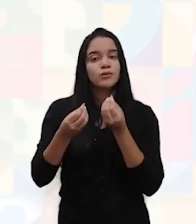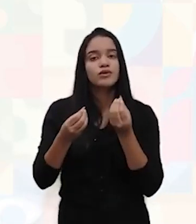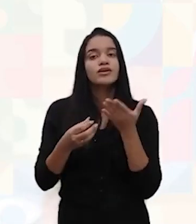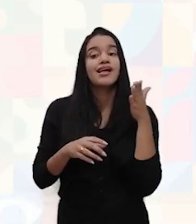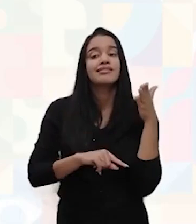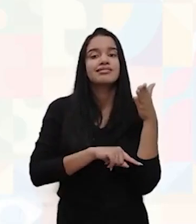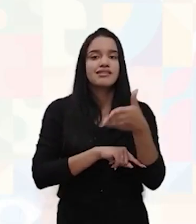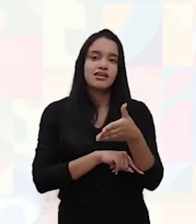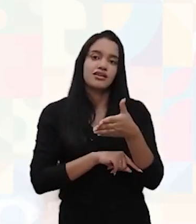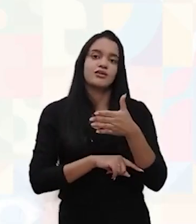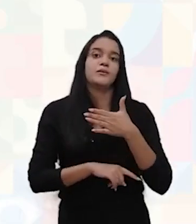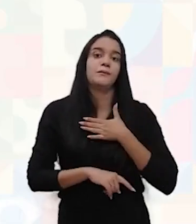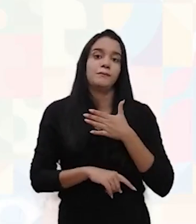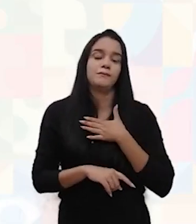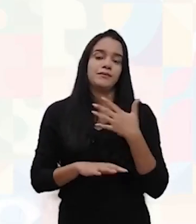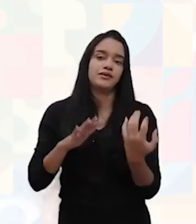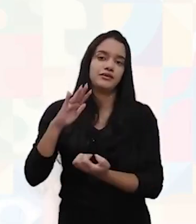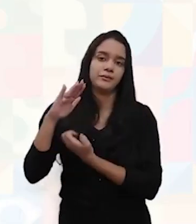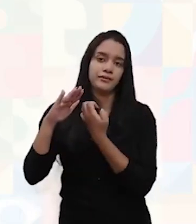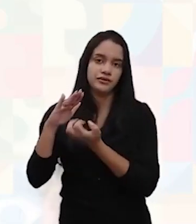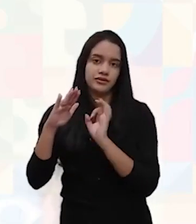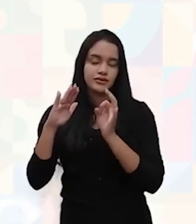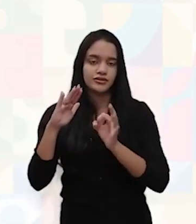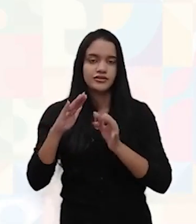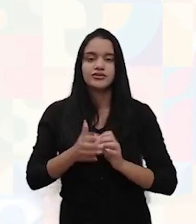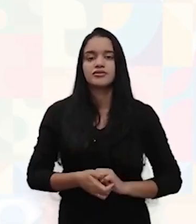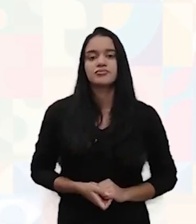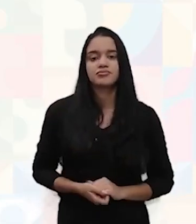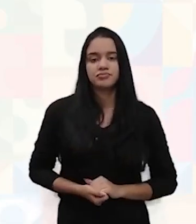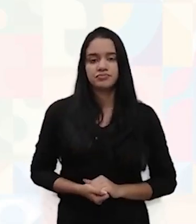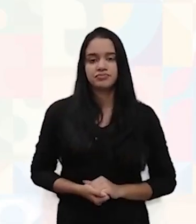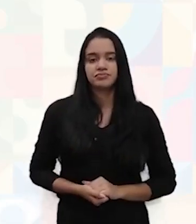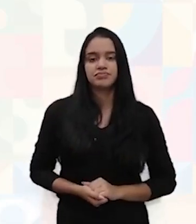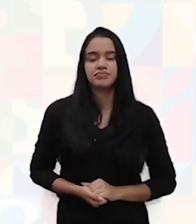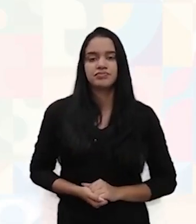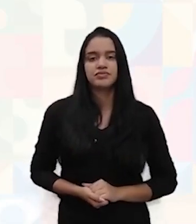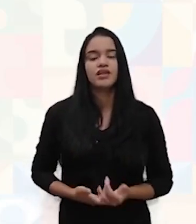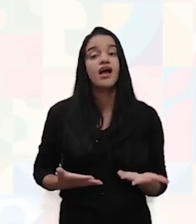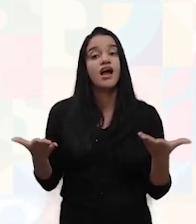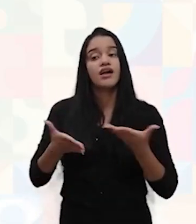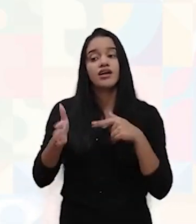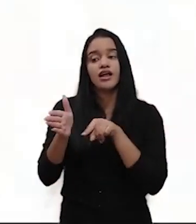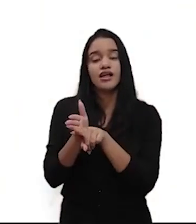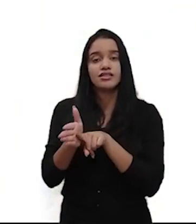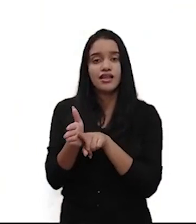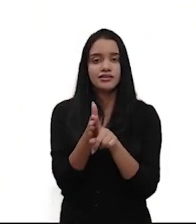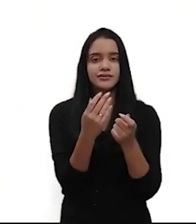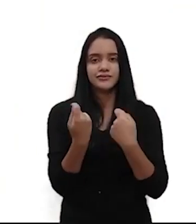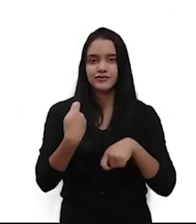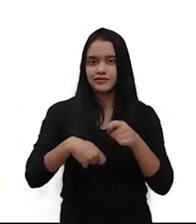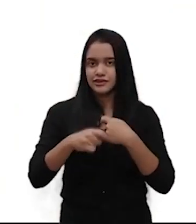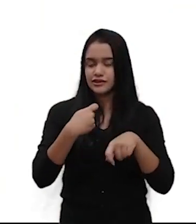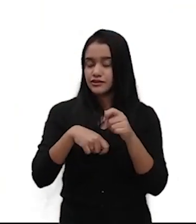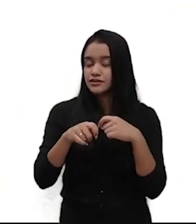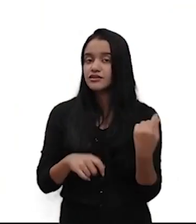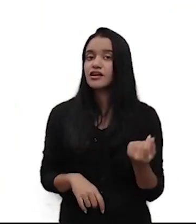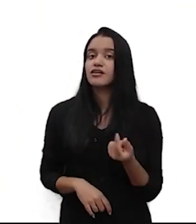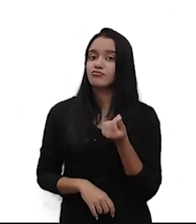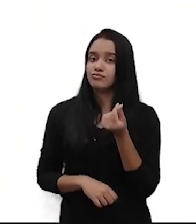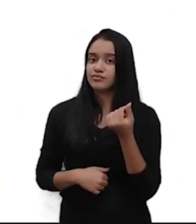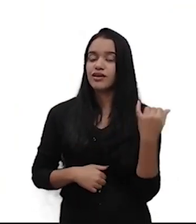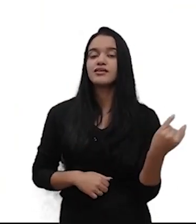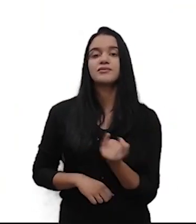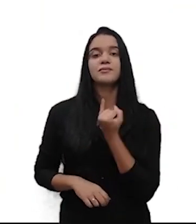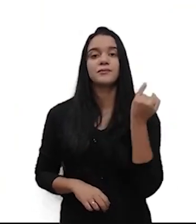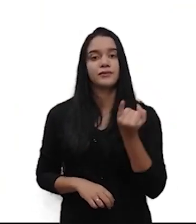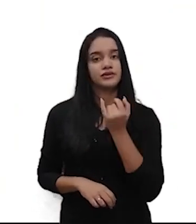diretamente o meu negócio. Tá bem? De análise financeira. A análise financeira é importante. A gente